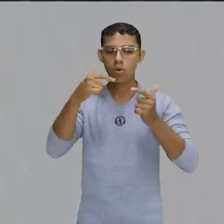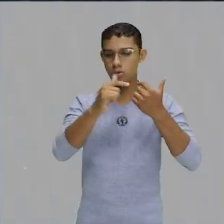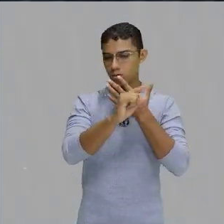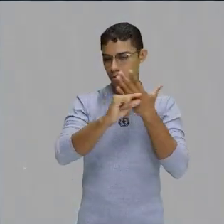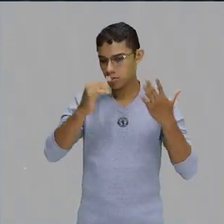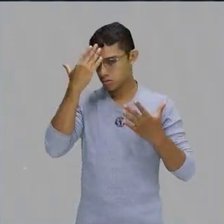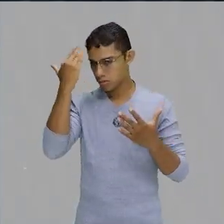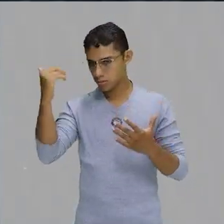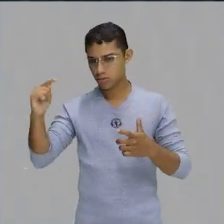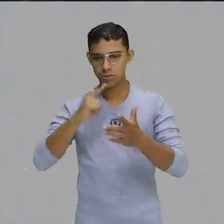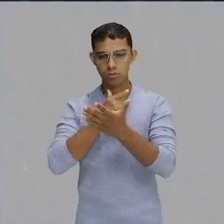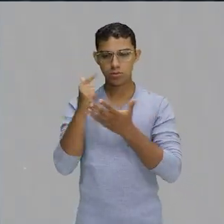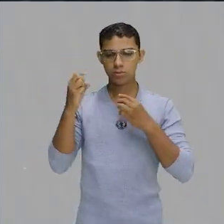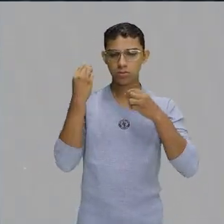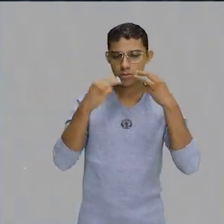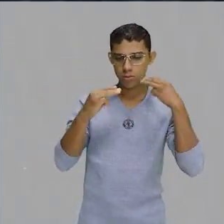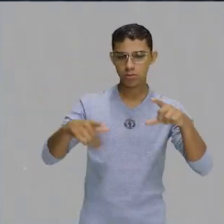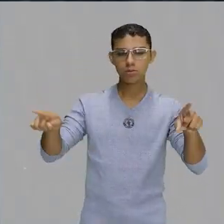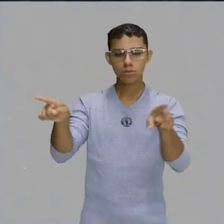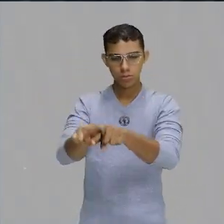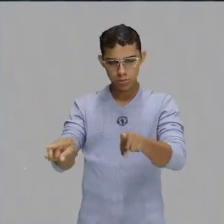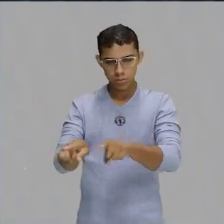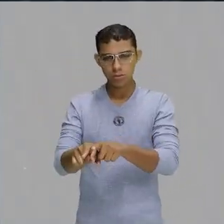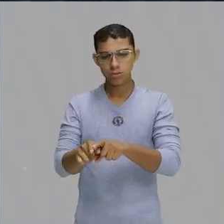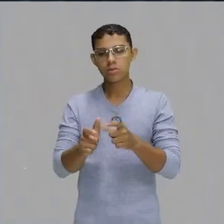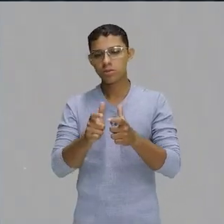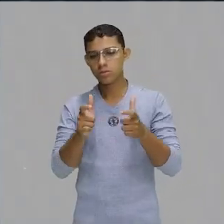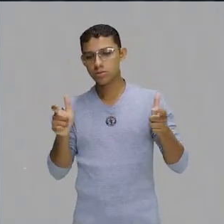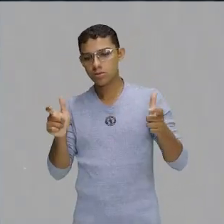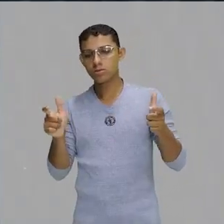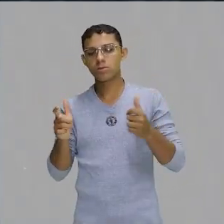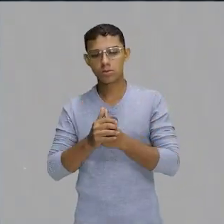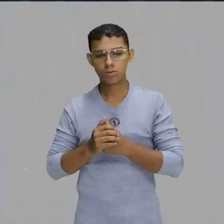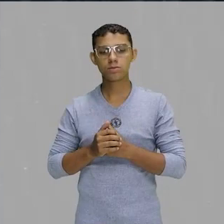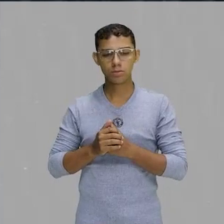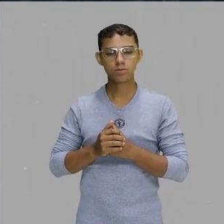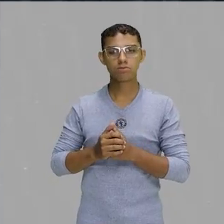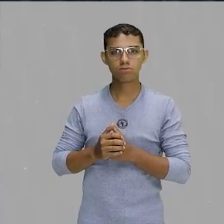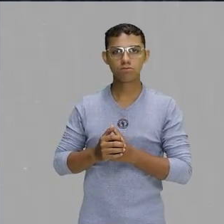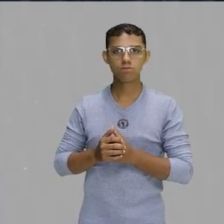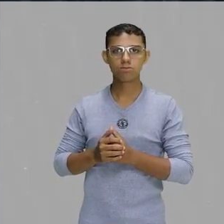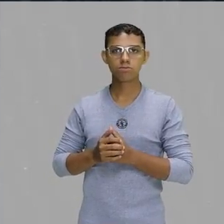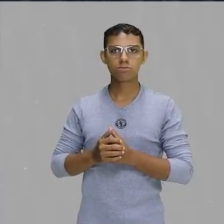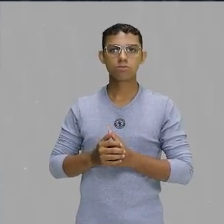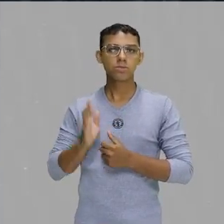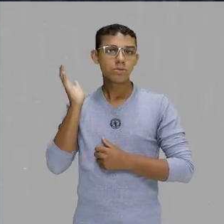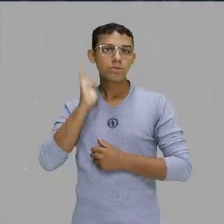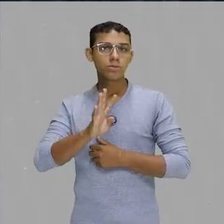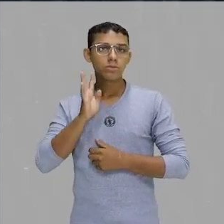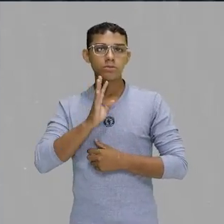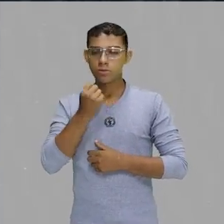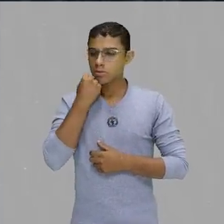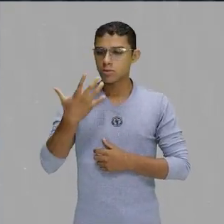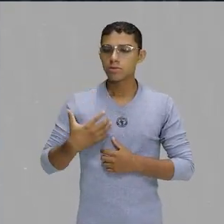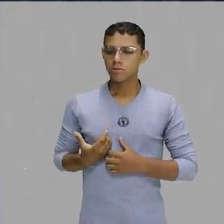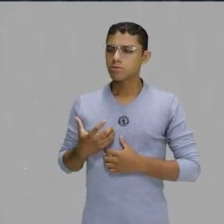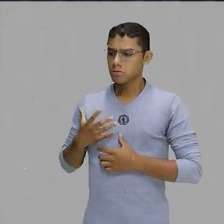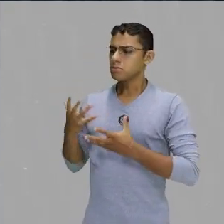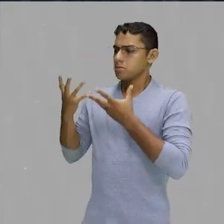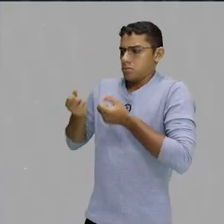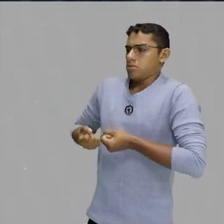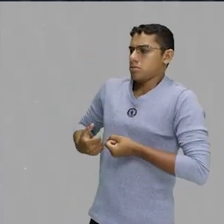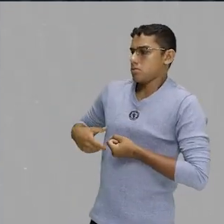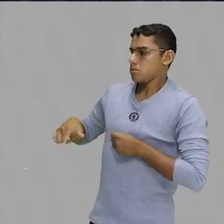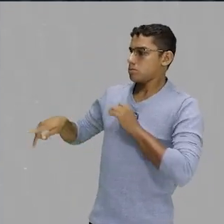musicais também têm grandes êxitos, eles conseguem, e eles se renderam